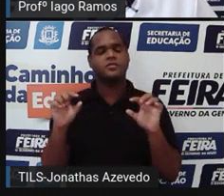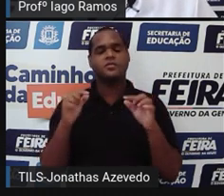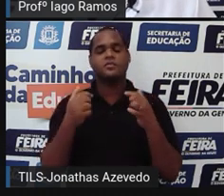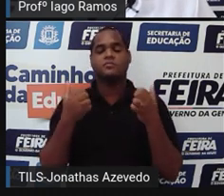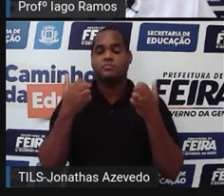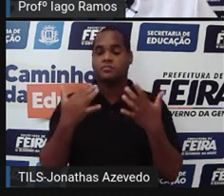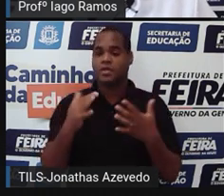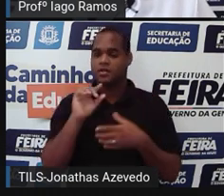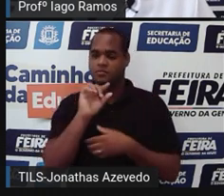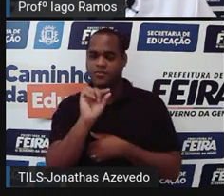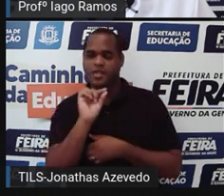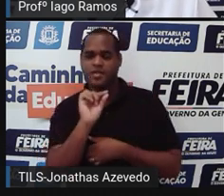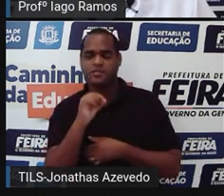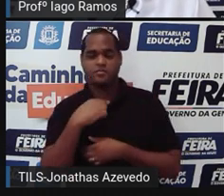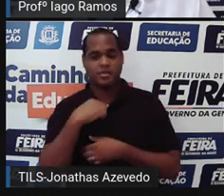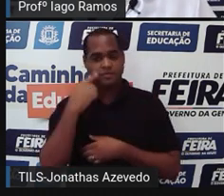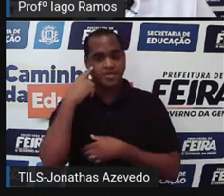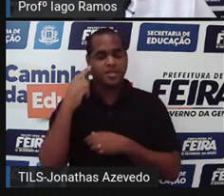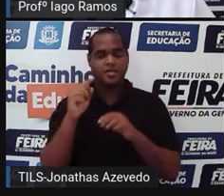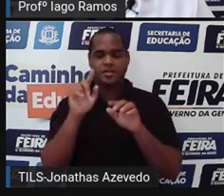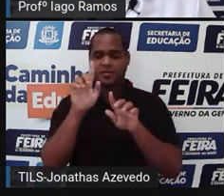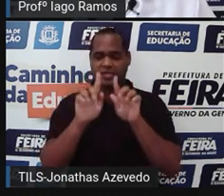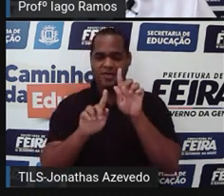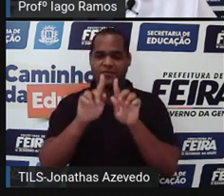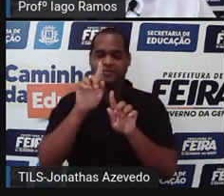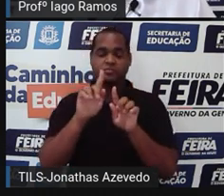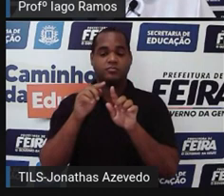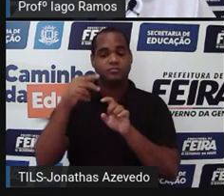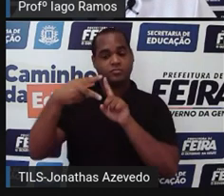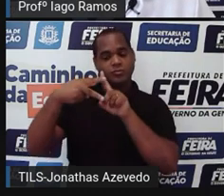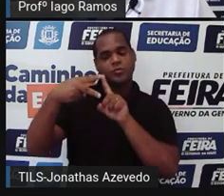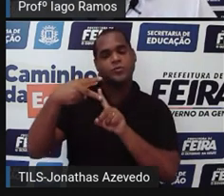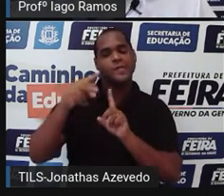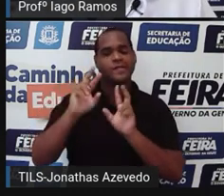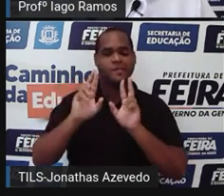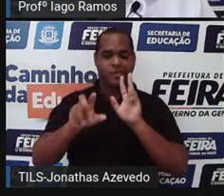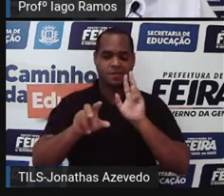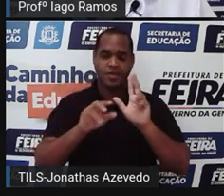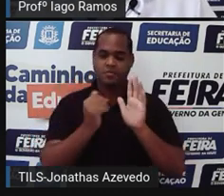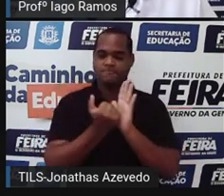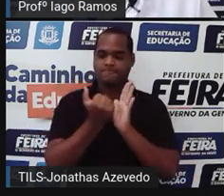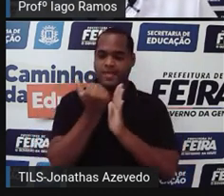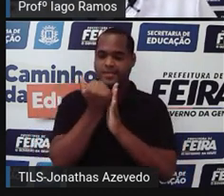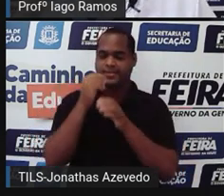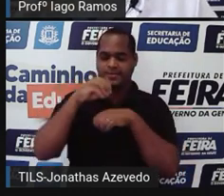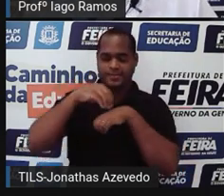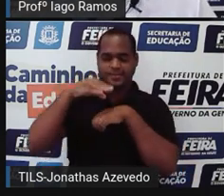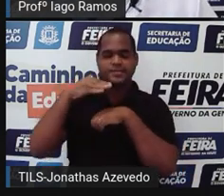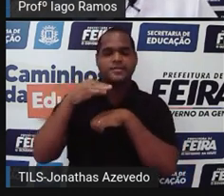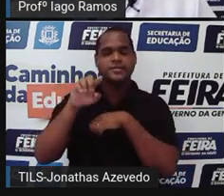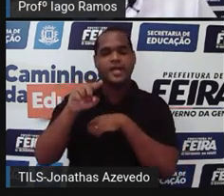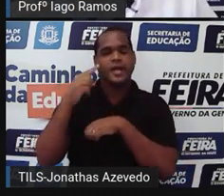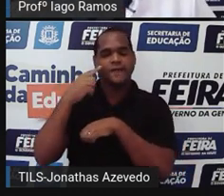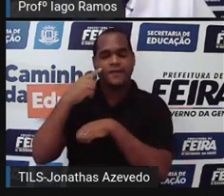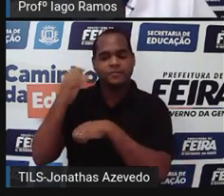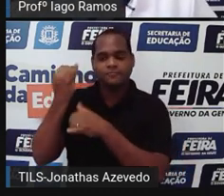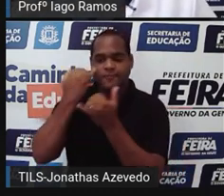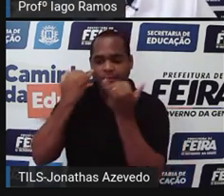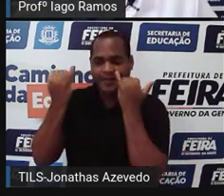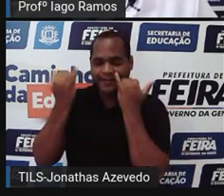quando a gente tem no gráfico duas informações diferentes, duas ou mais. E para cada informação,